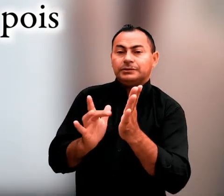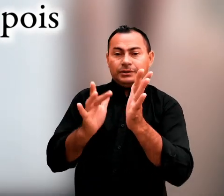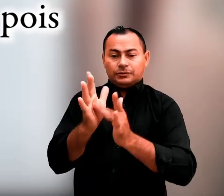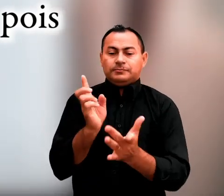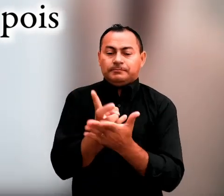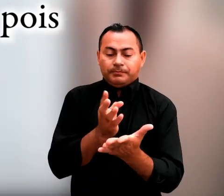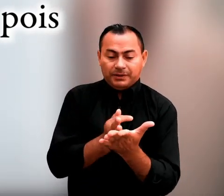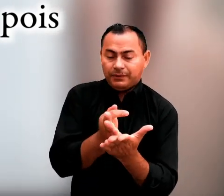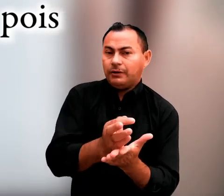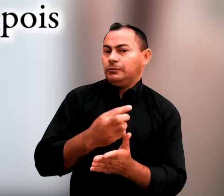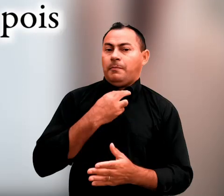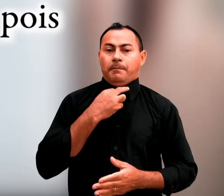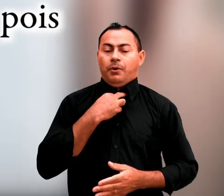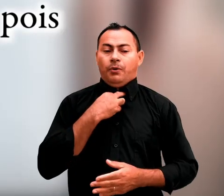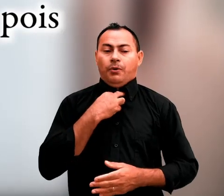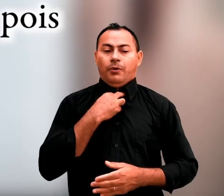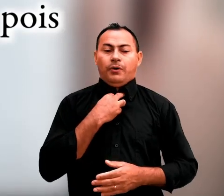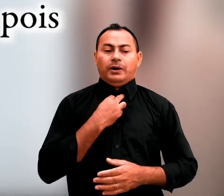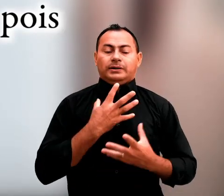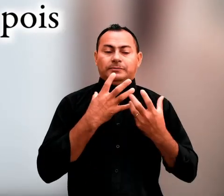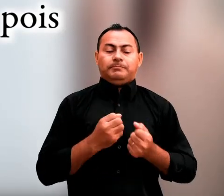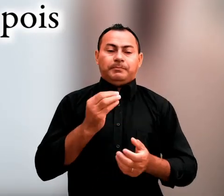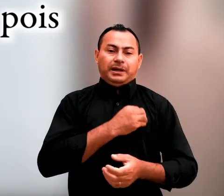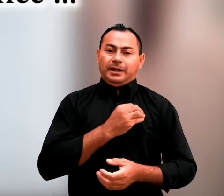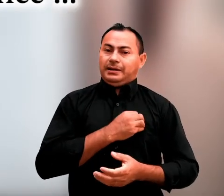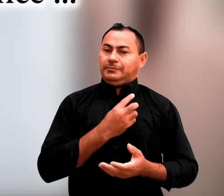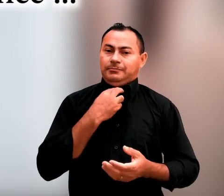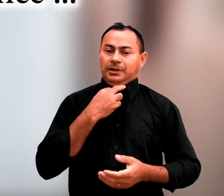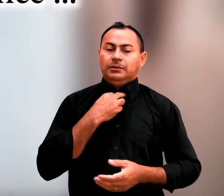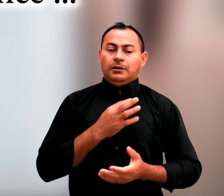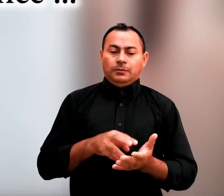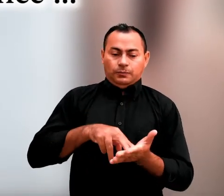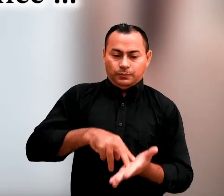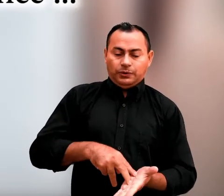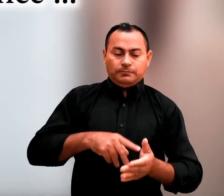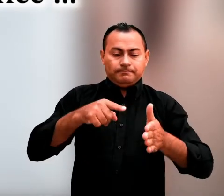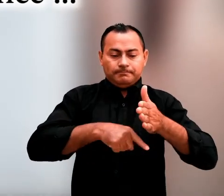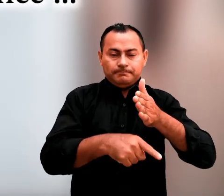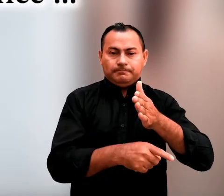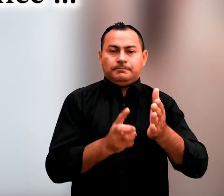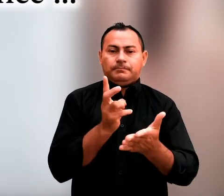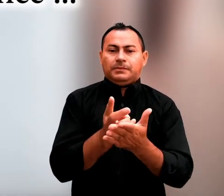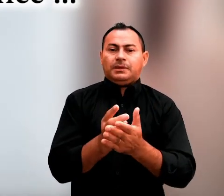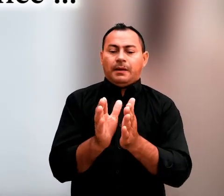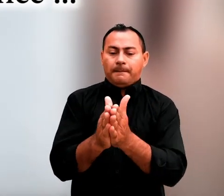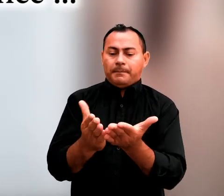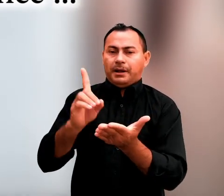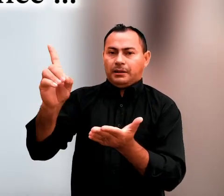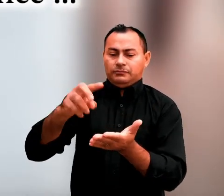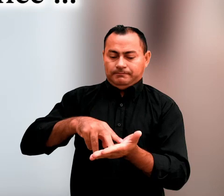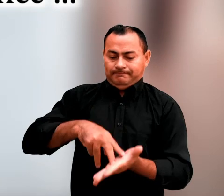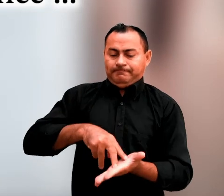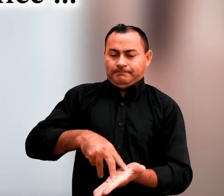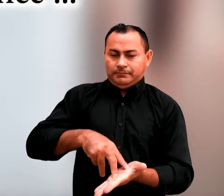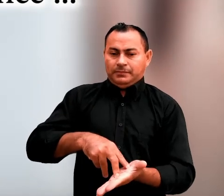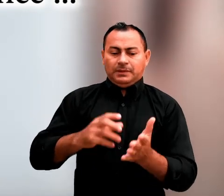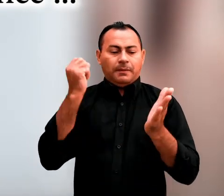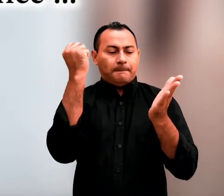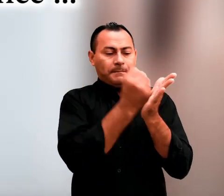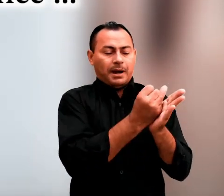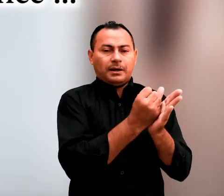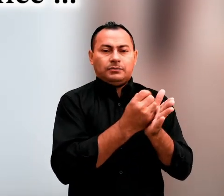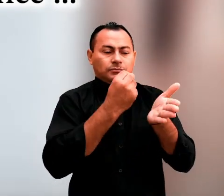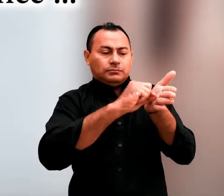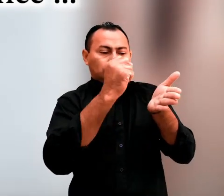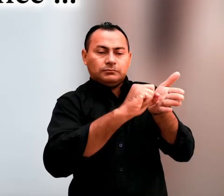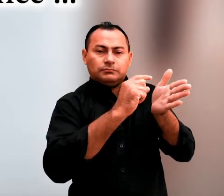permanece fiéis, pois não pode negar-se a si mesmo. O firme fundamento permanece inabalável e selado